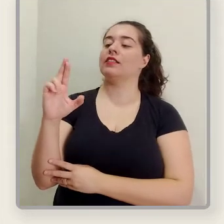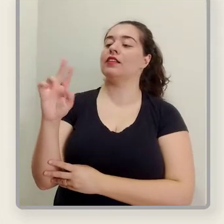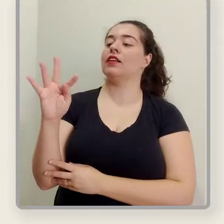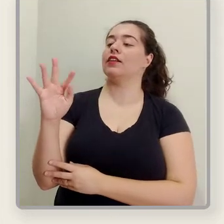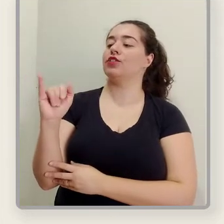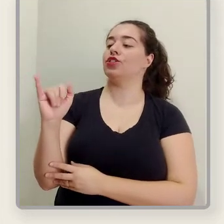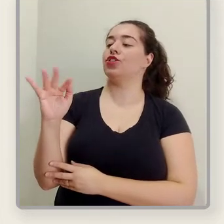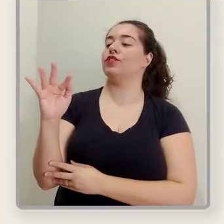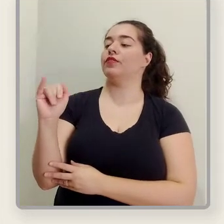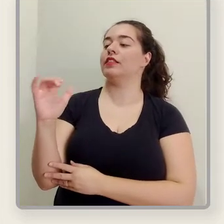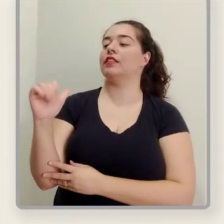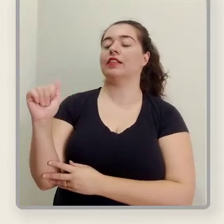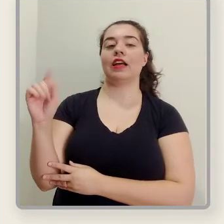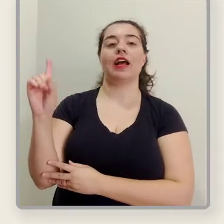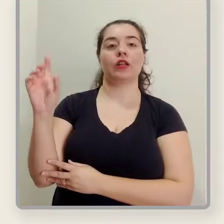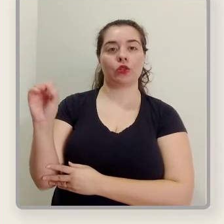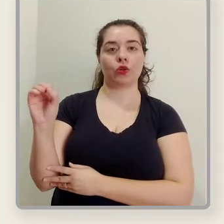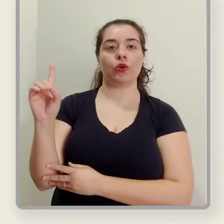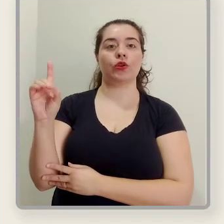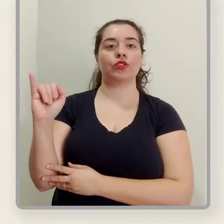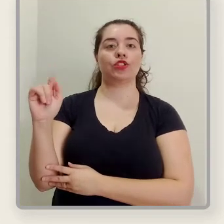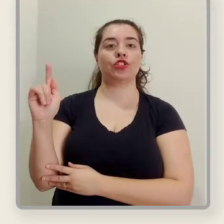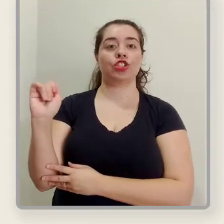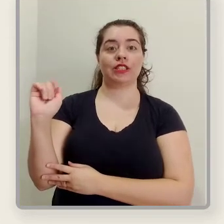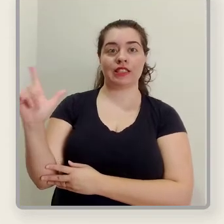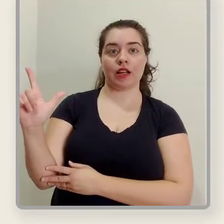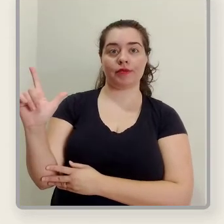certificado digital, como vocês observam.